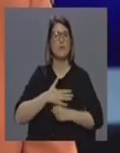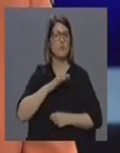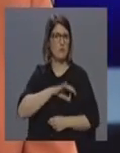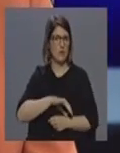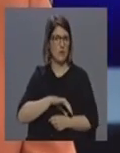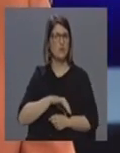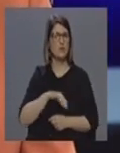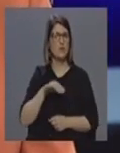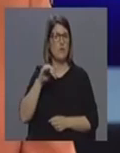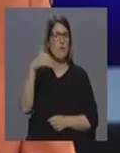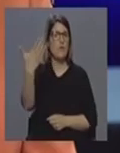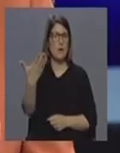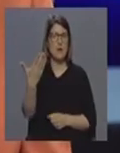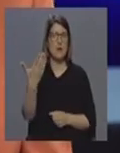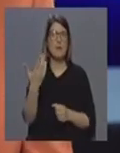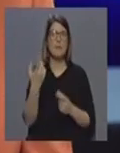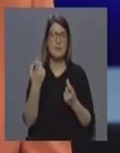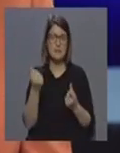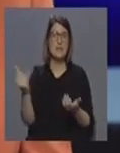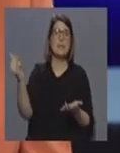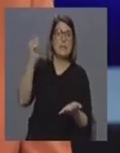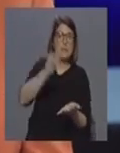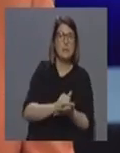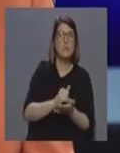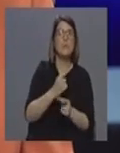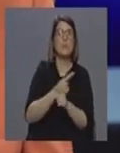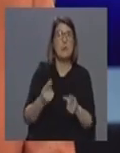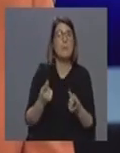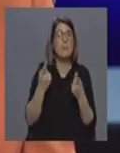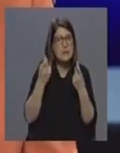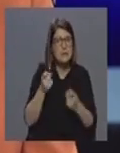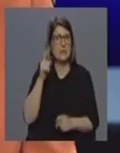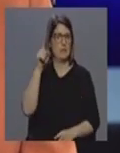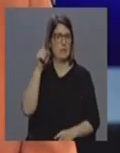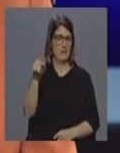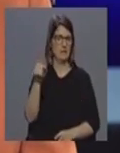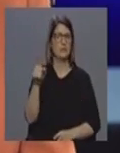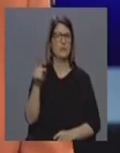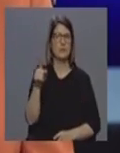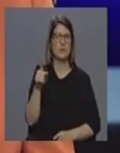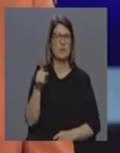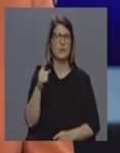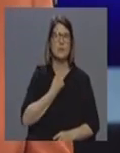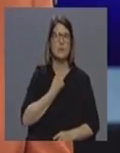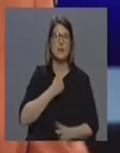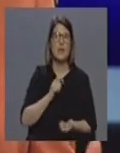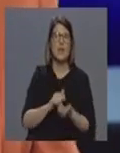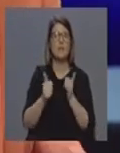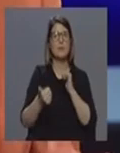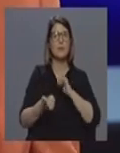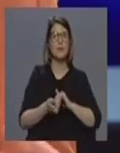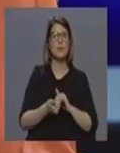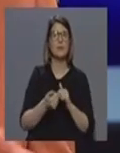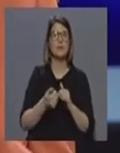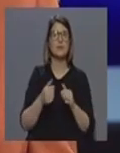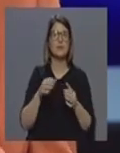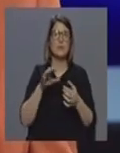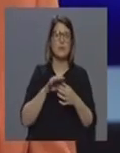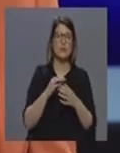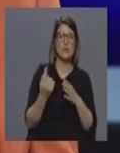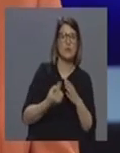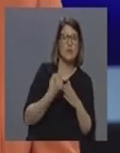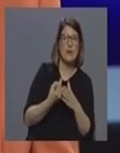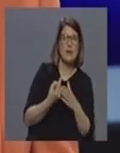e que vão ter que regressar porque nós temos necessidade deles, não é? Portanto, vamos ter que adaptar-nos também a todas estas noções de quarentena, de